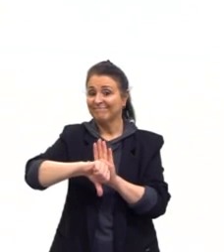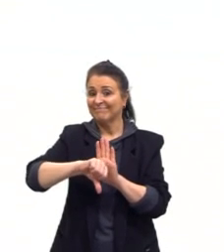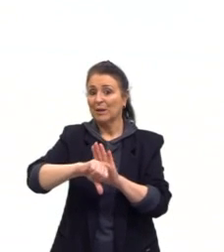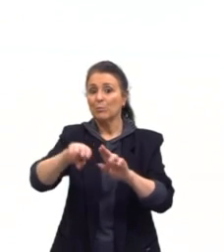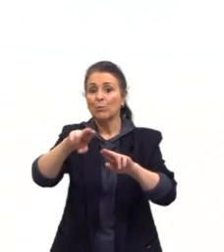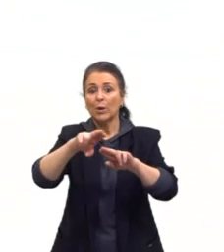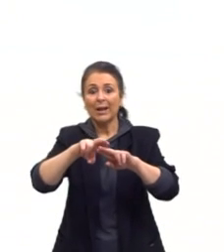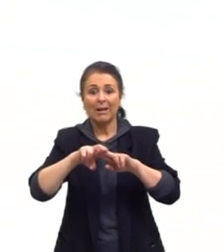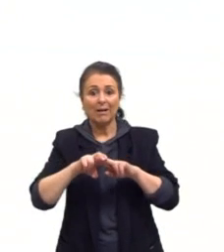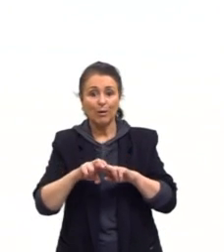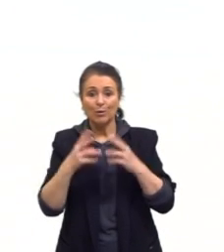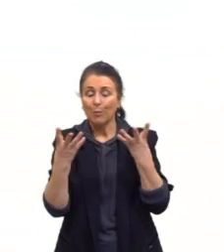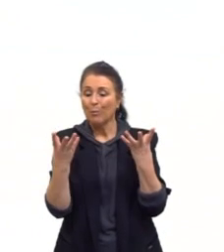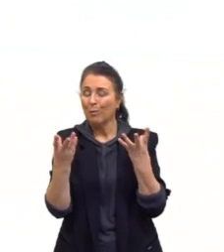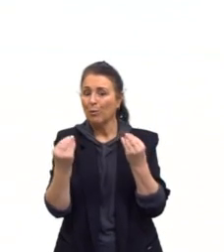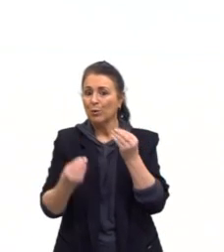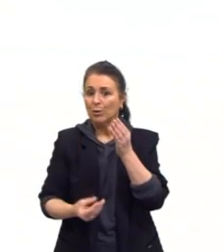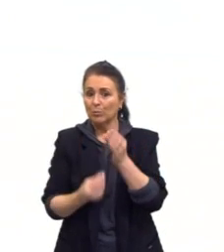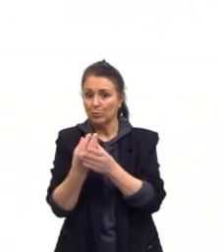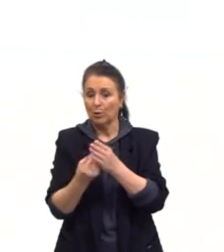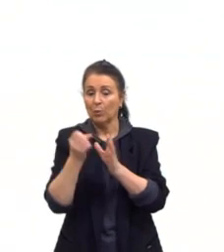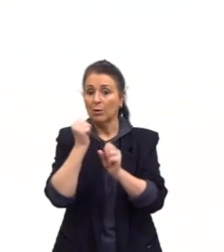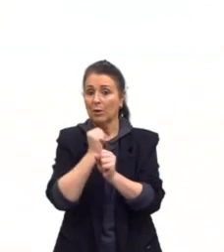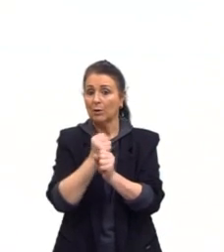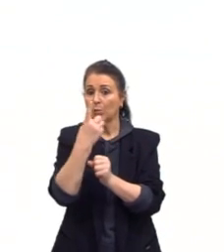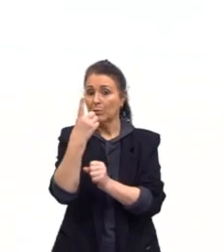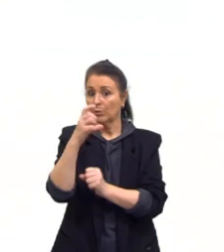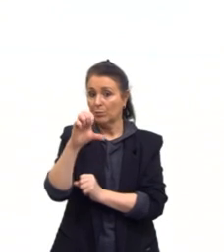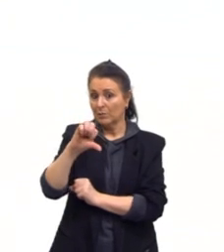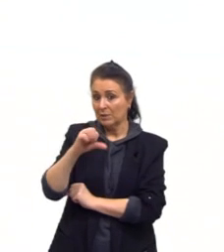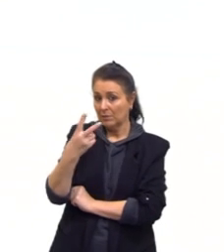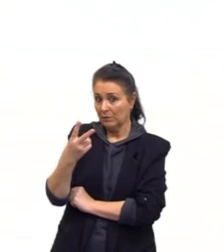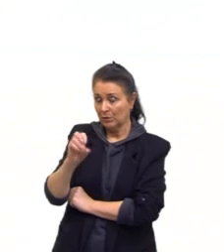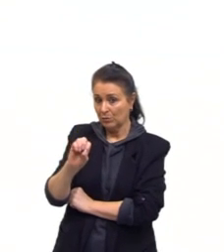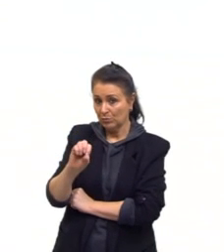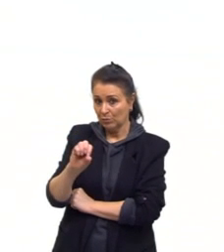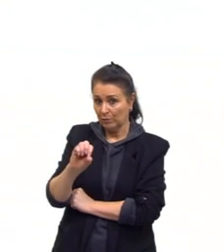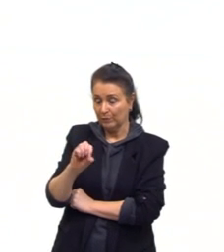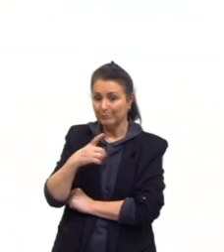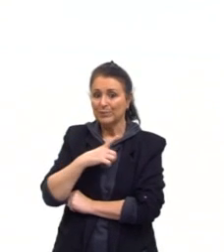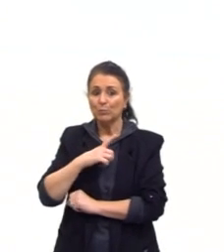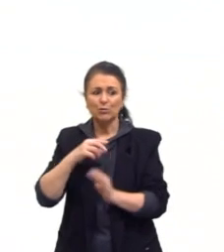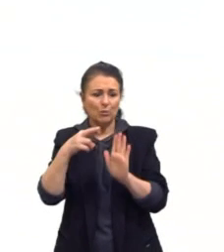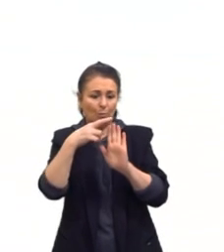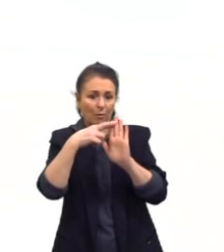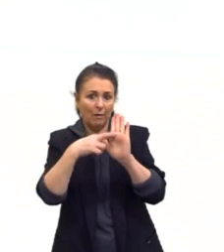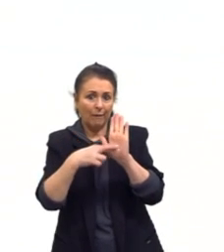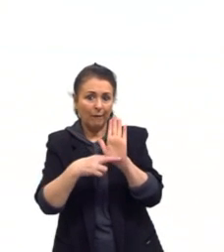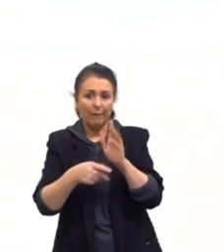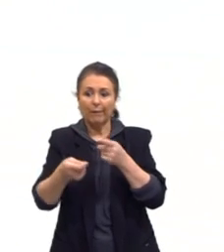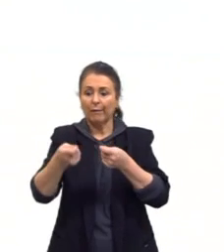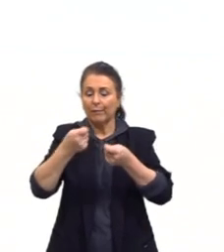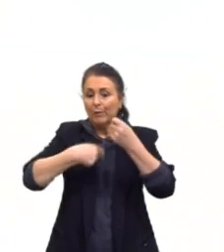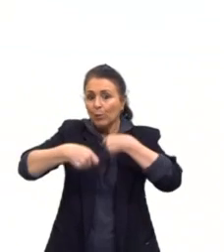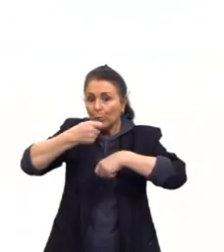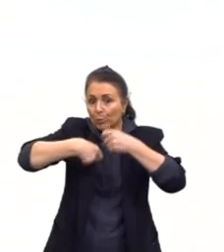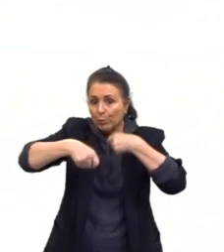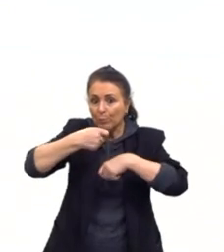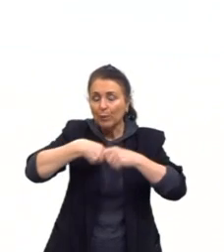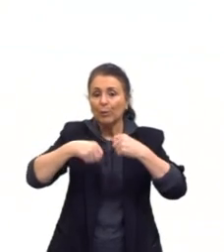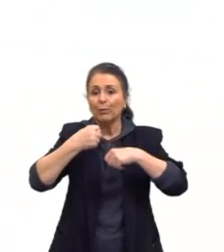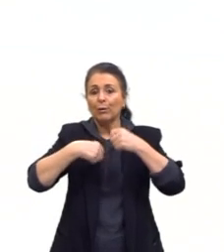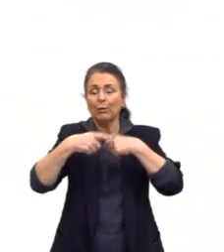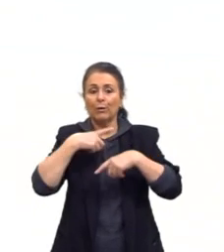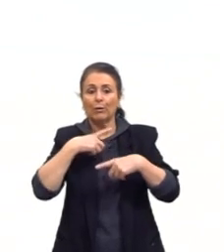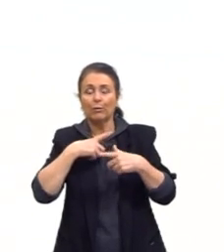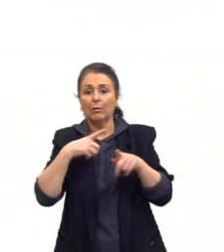tá? Em 1929, então, sem muita regulação aí da economia, né, com uma oferta